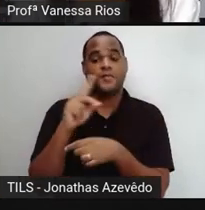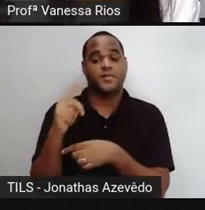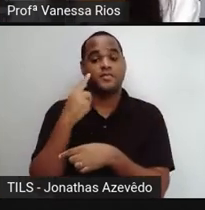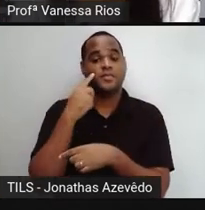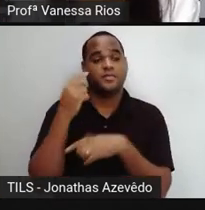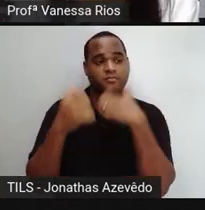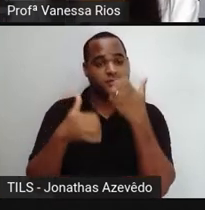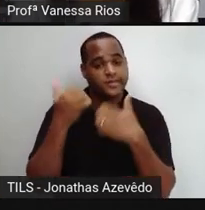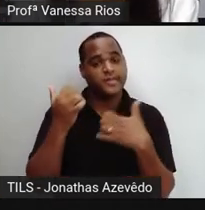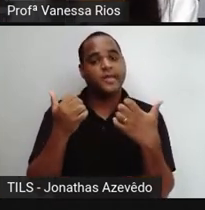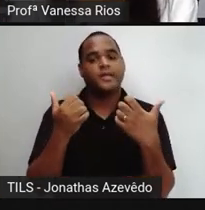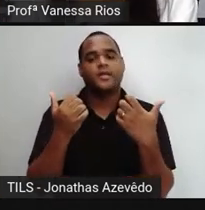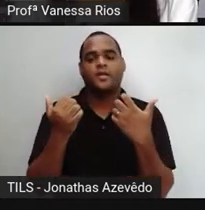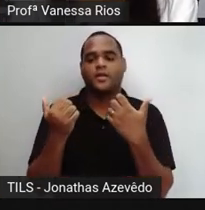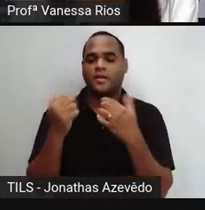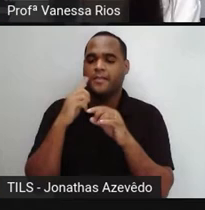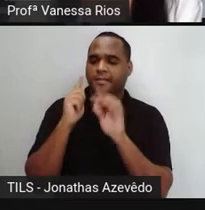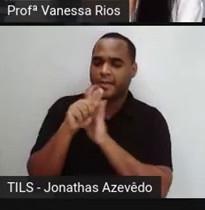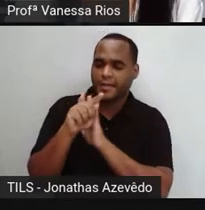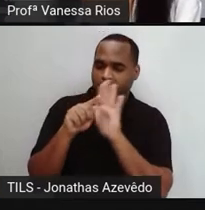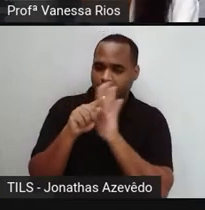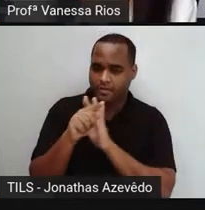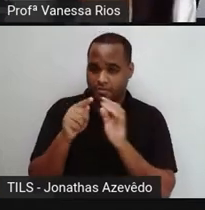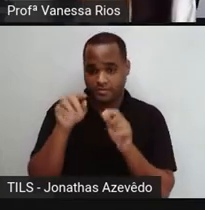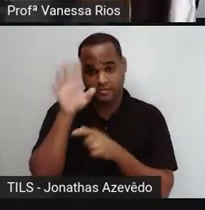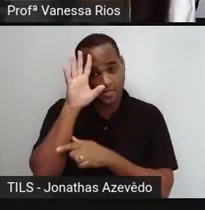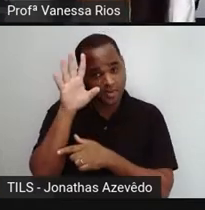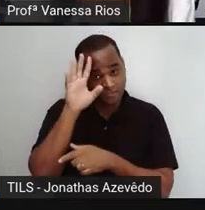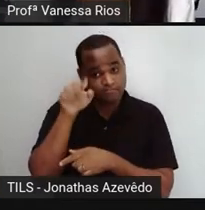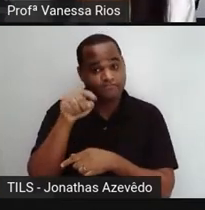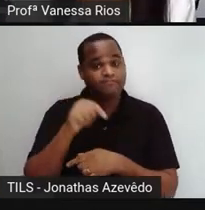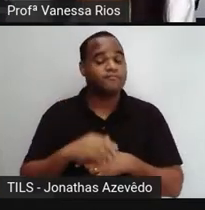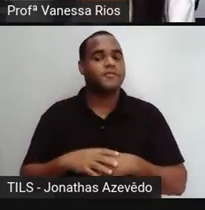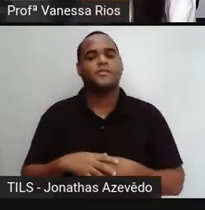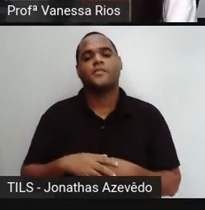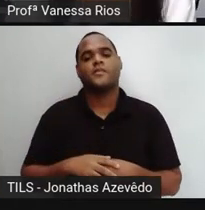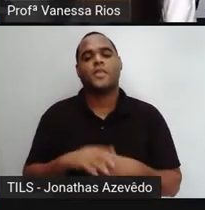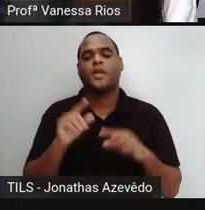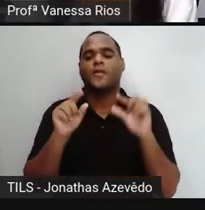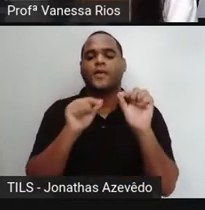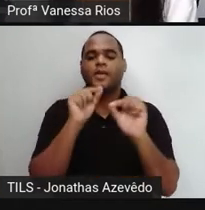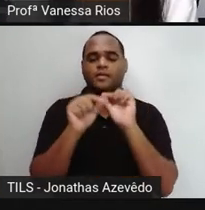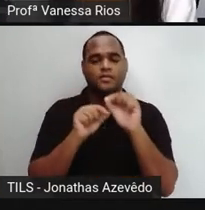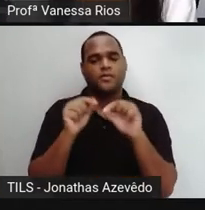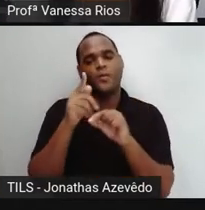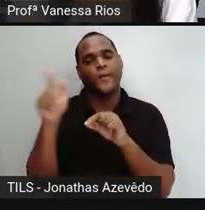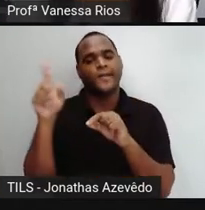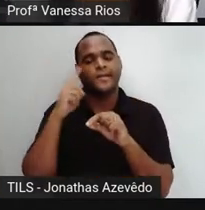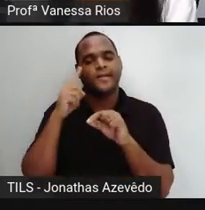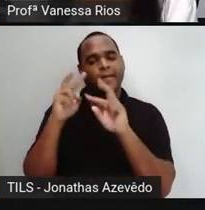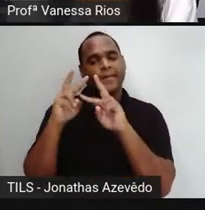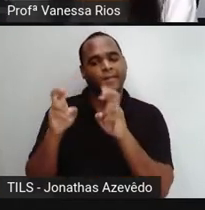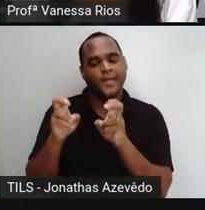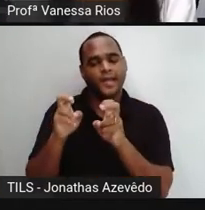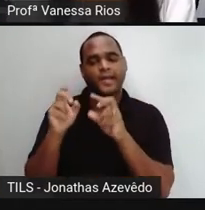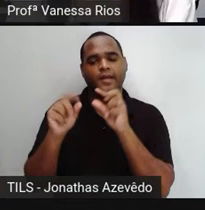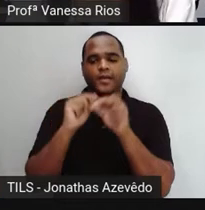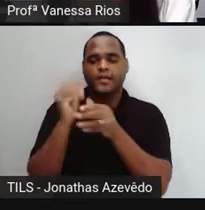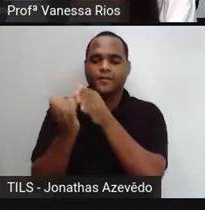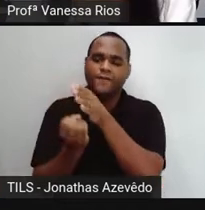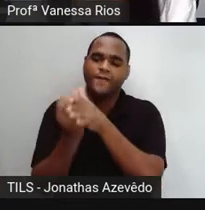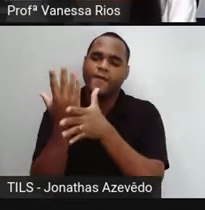mesmas perguntas? Vamos pensar? Olha só, qual foi o outro questionamento? Qual a origem da